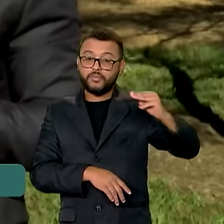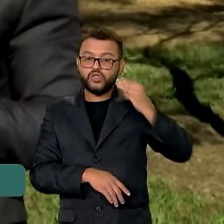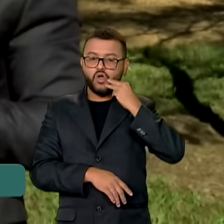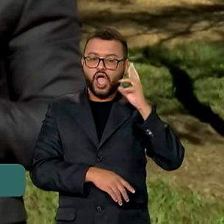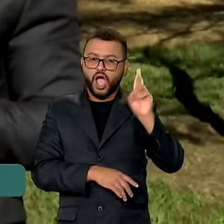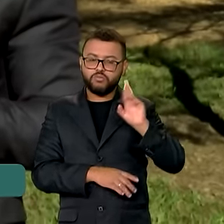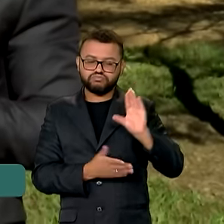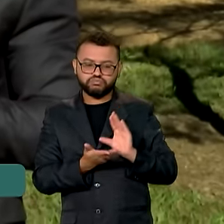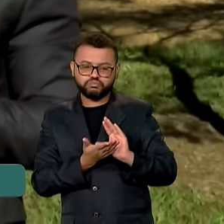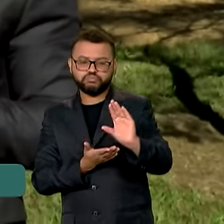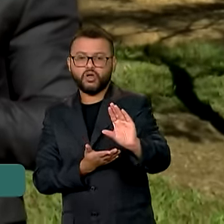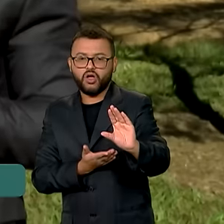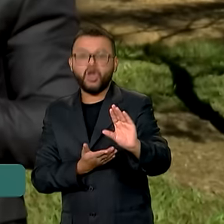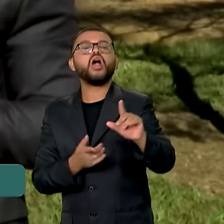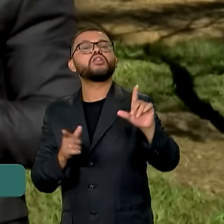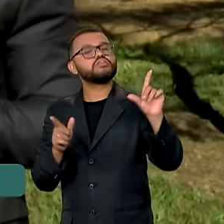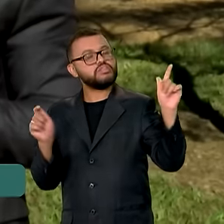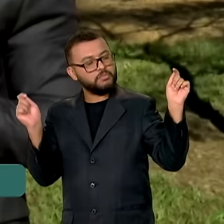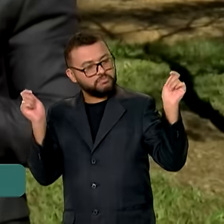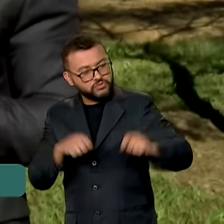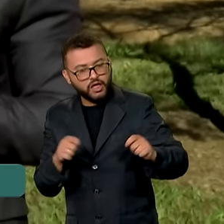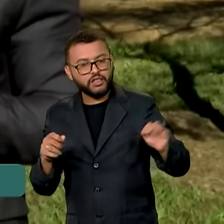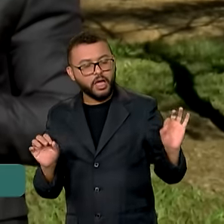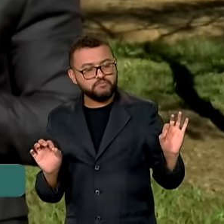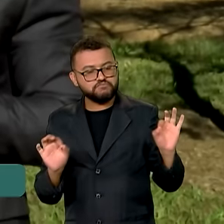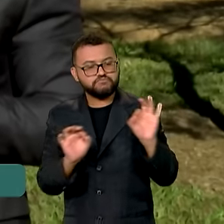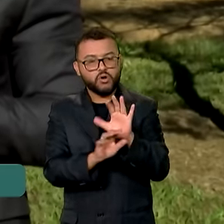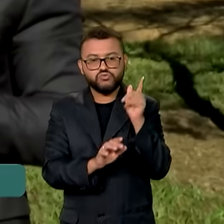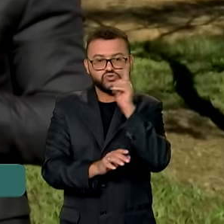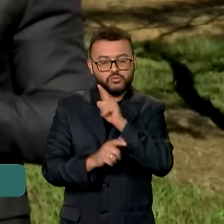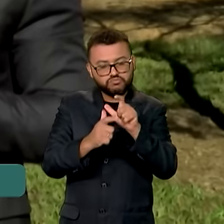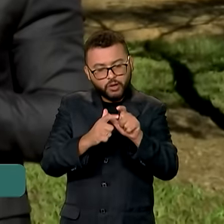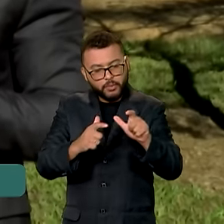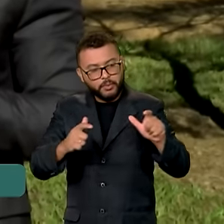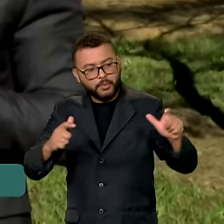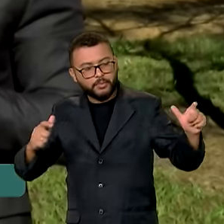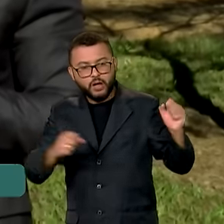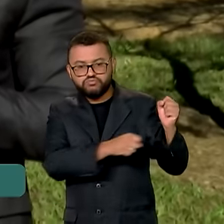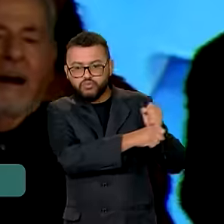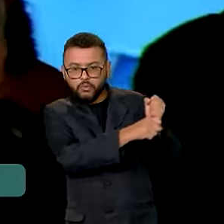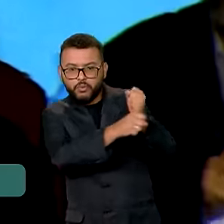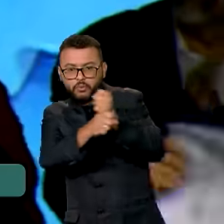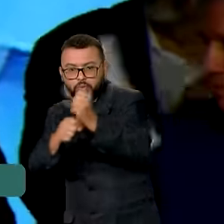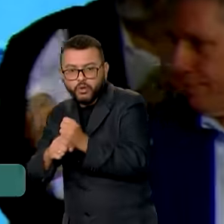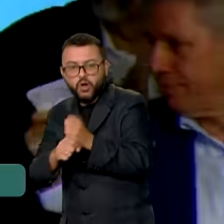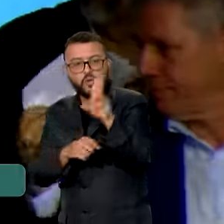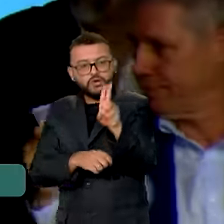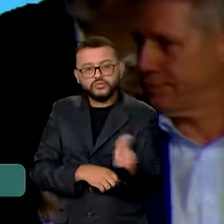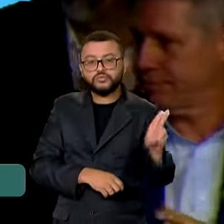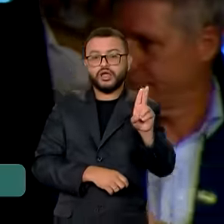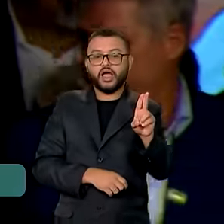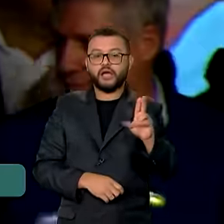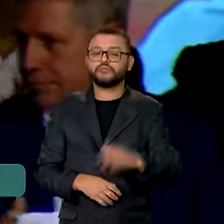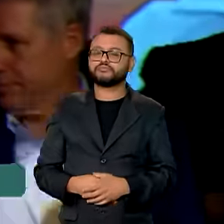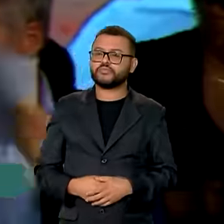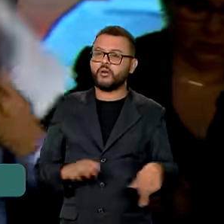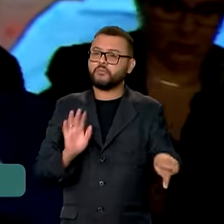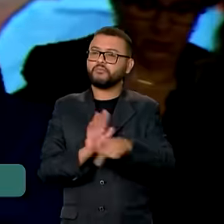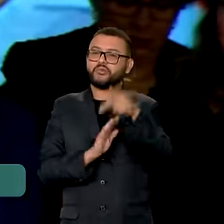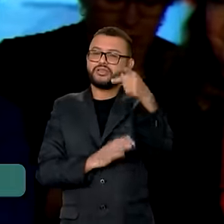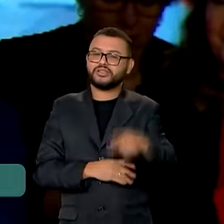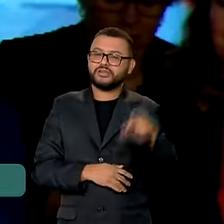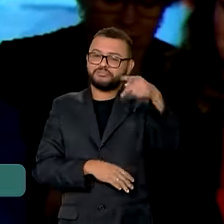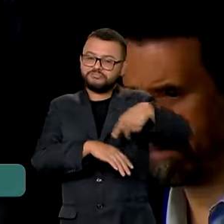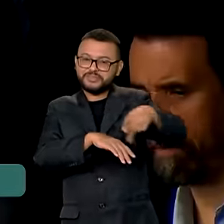reais. São projetos de consolidação e de expansão das instituições. Nesse país, todo